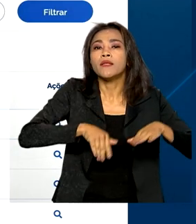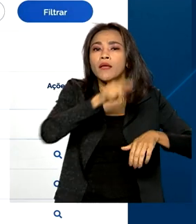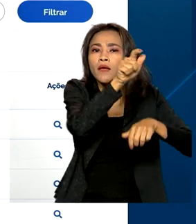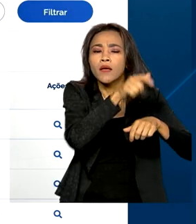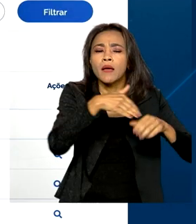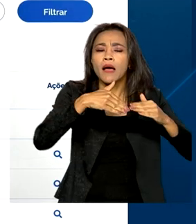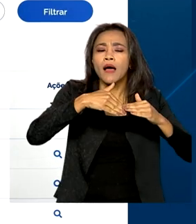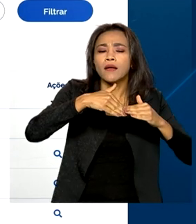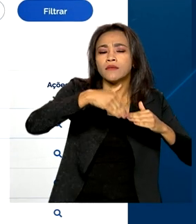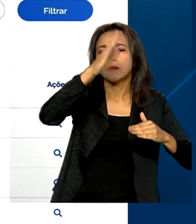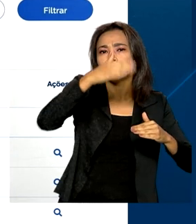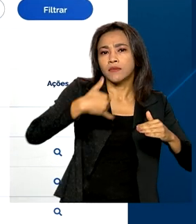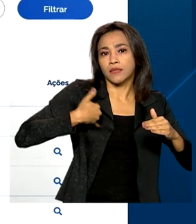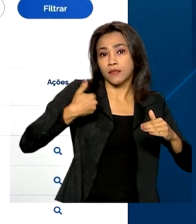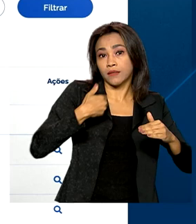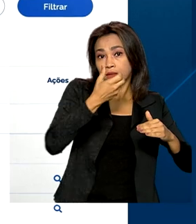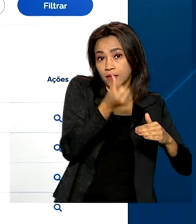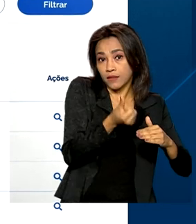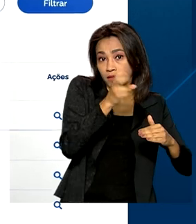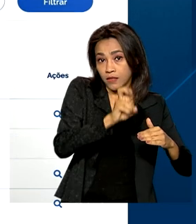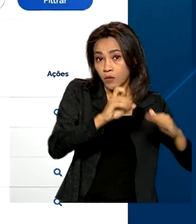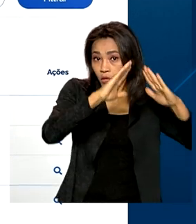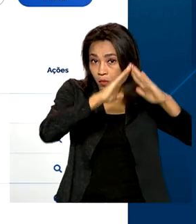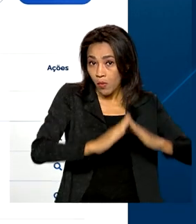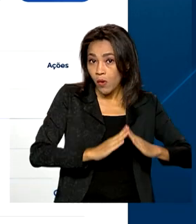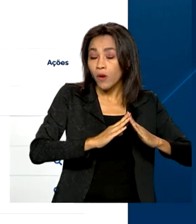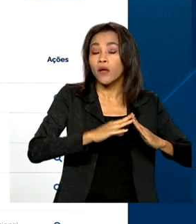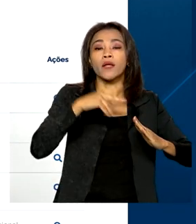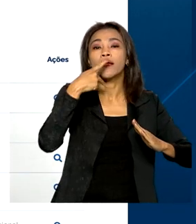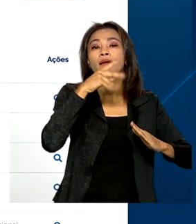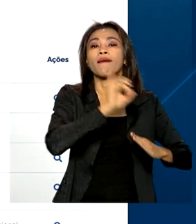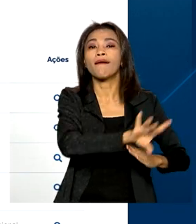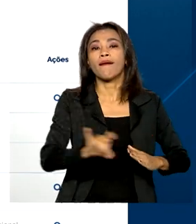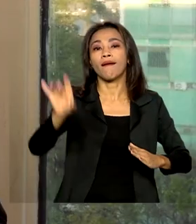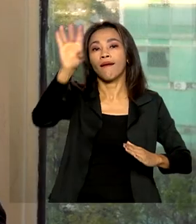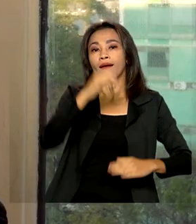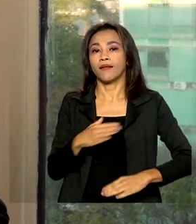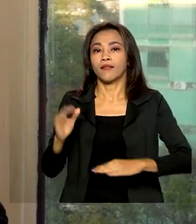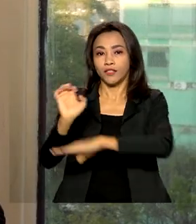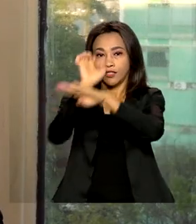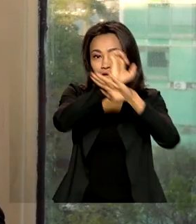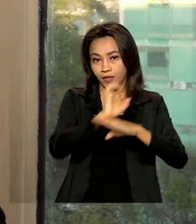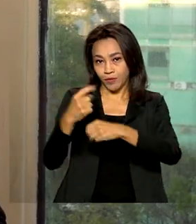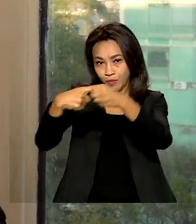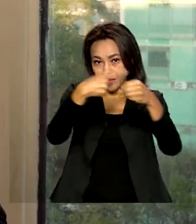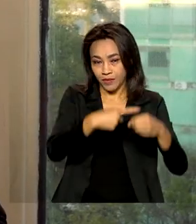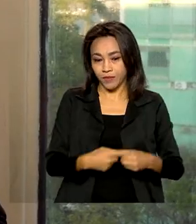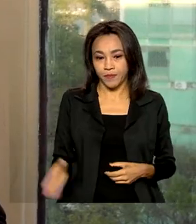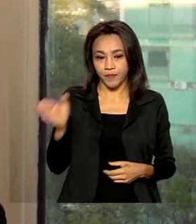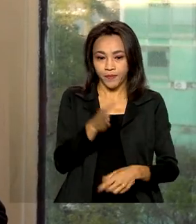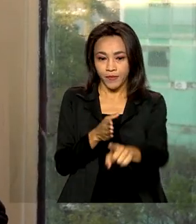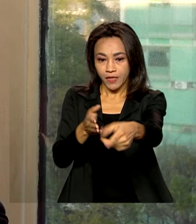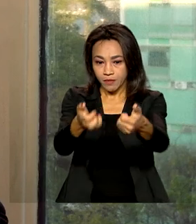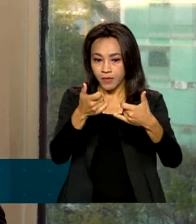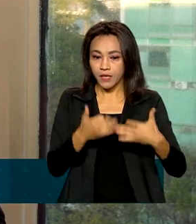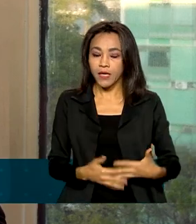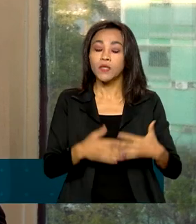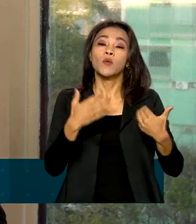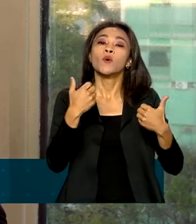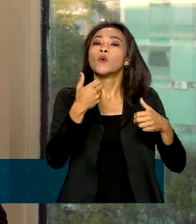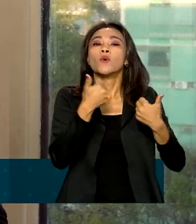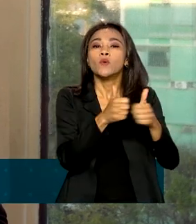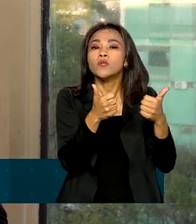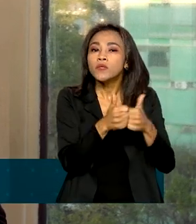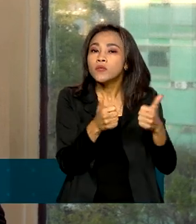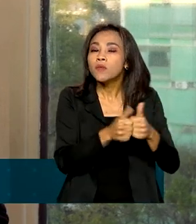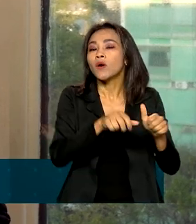de 65 anos, residente em cada estado e município. O setor de transporte coletivo urbano foi um dos que mais sofreu com a